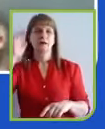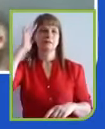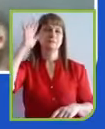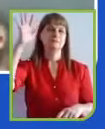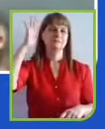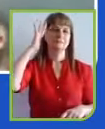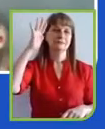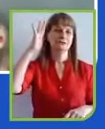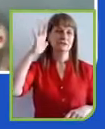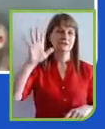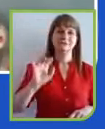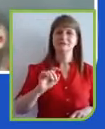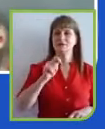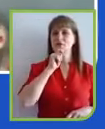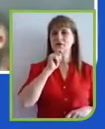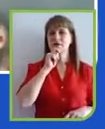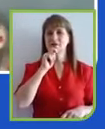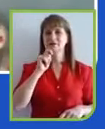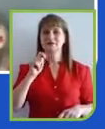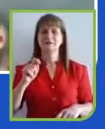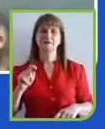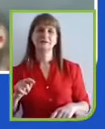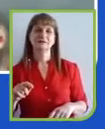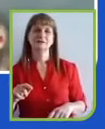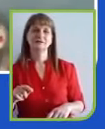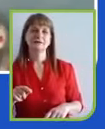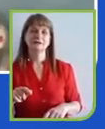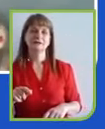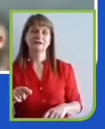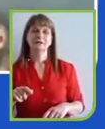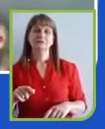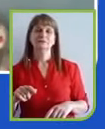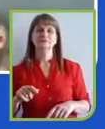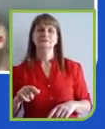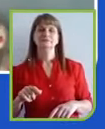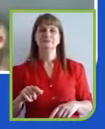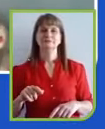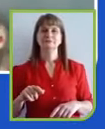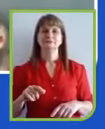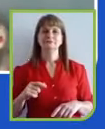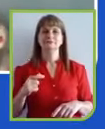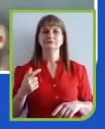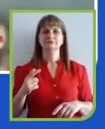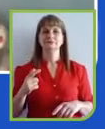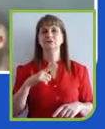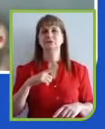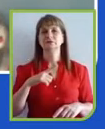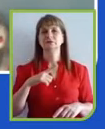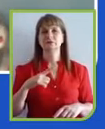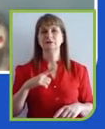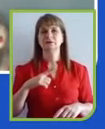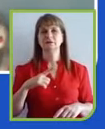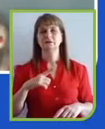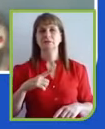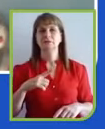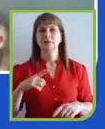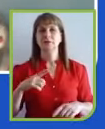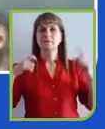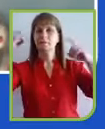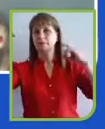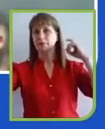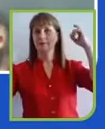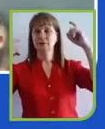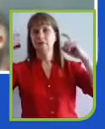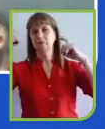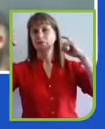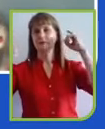empresário e agirá dessa maneira. Então, tem ainda uma certa preocupação de que isso sonhe mais